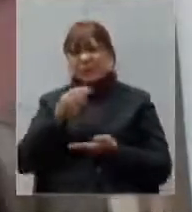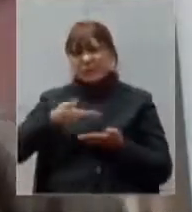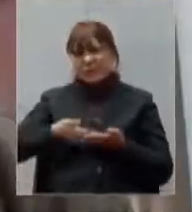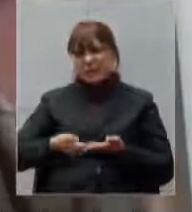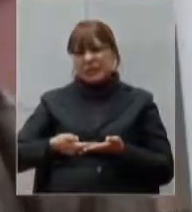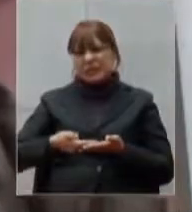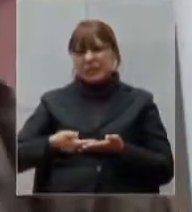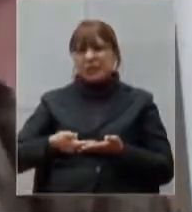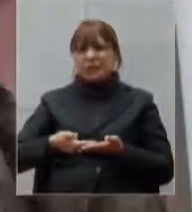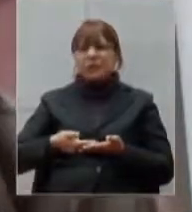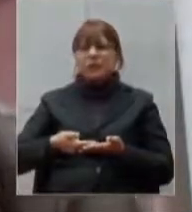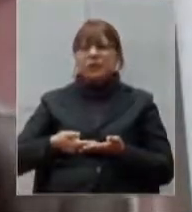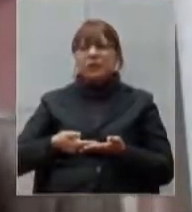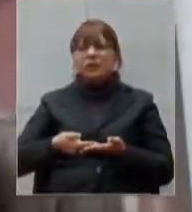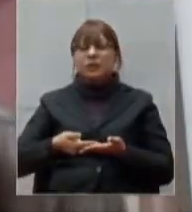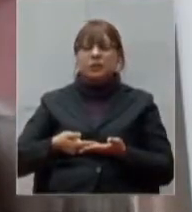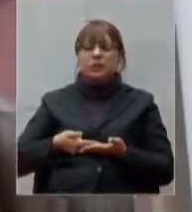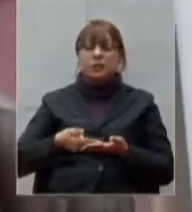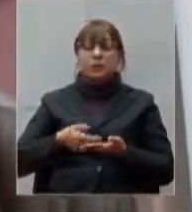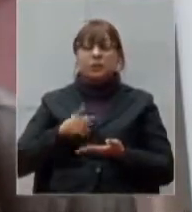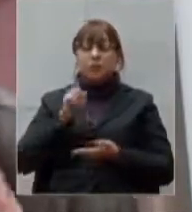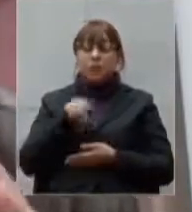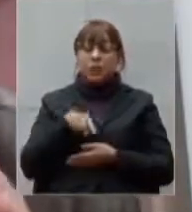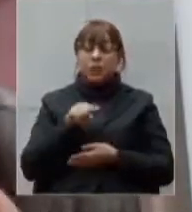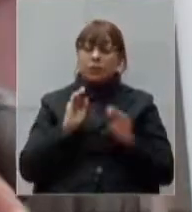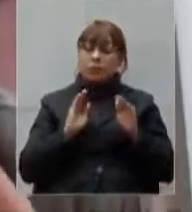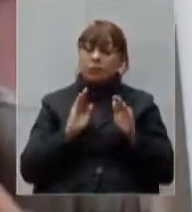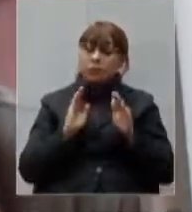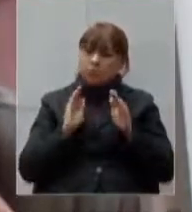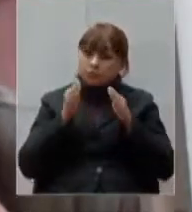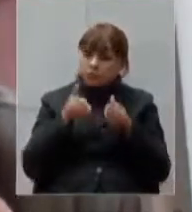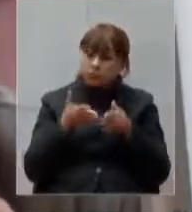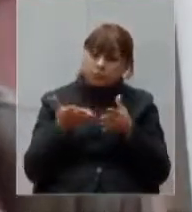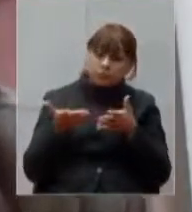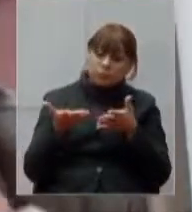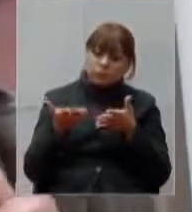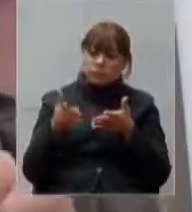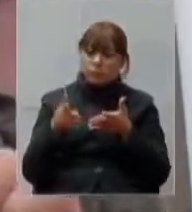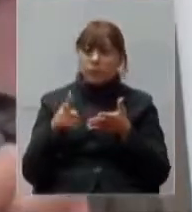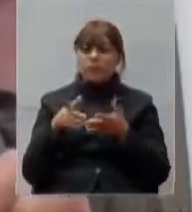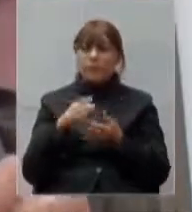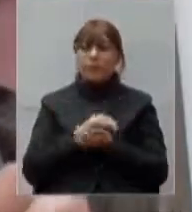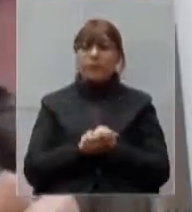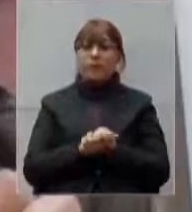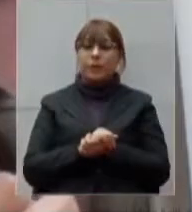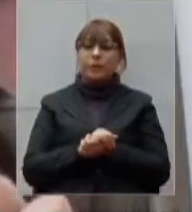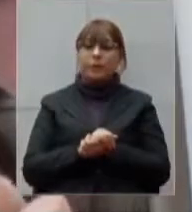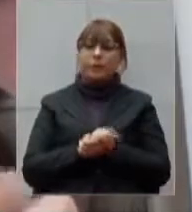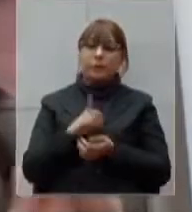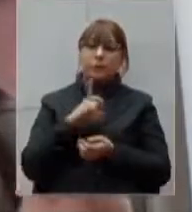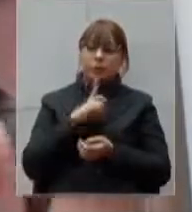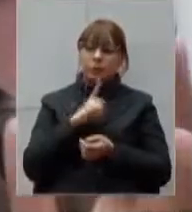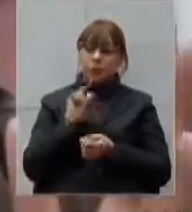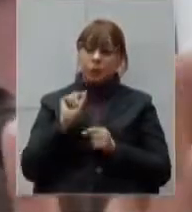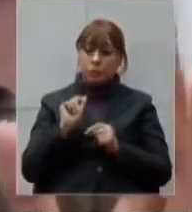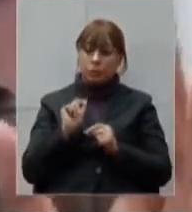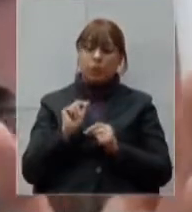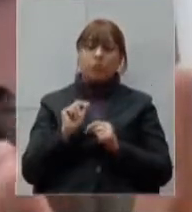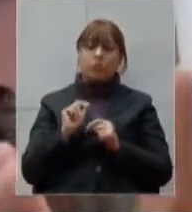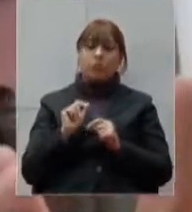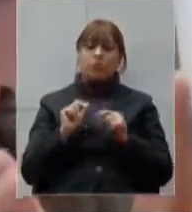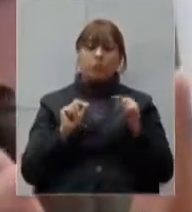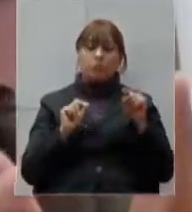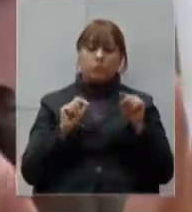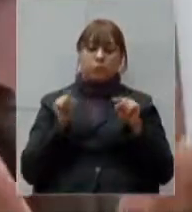resultado que são leitos intermediários aonde há uma transição do paciente da